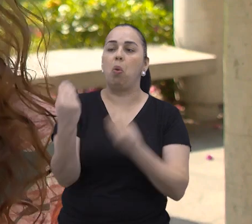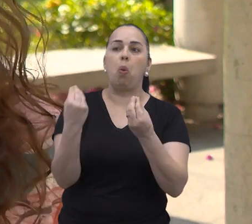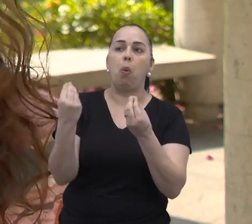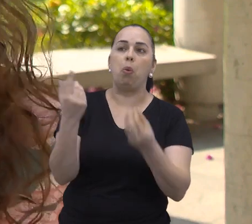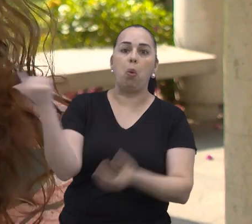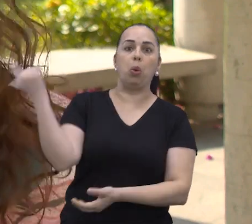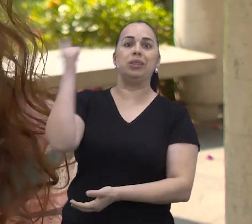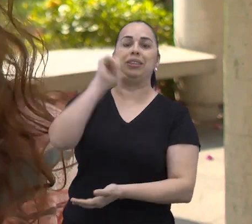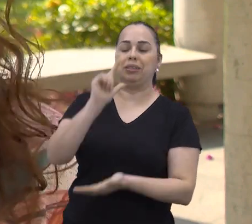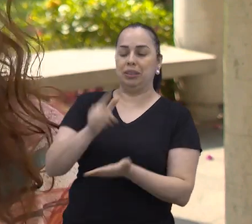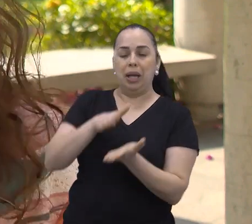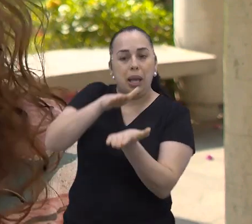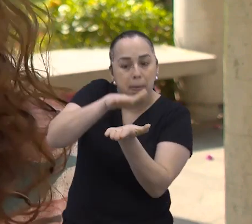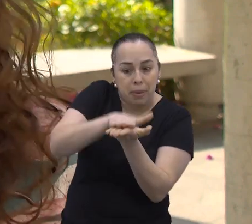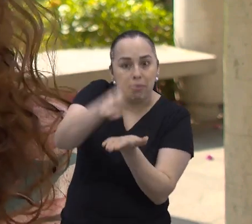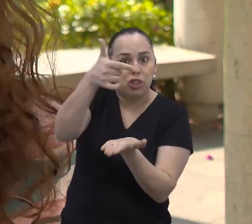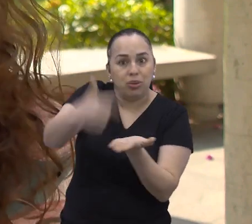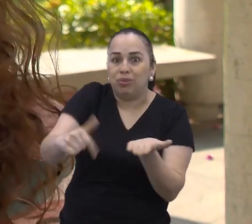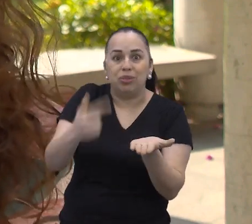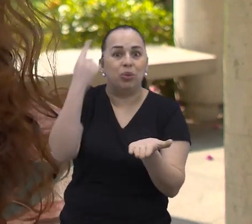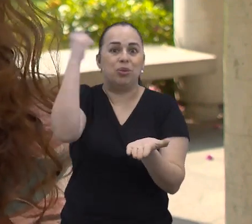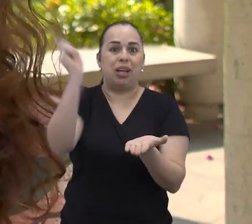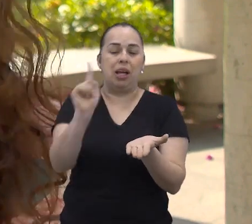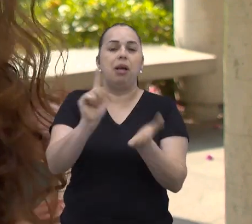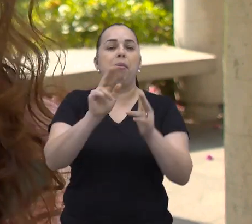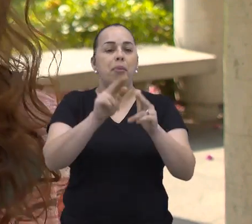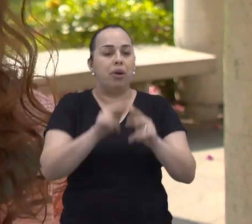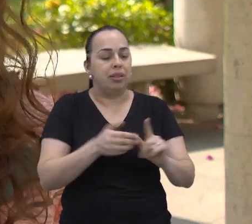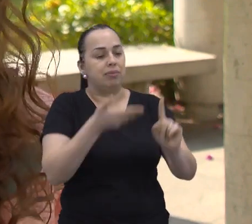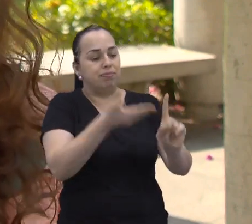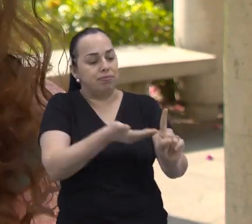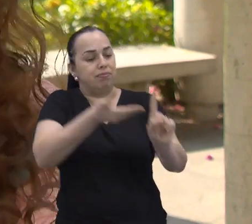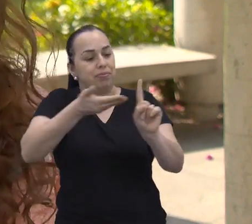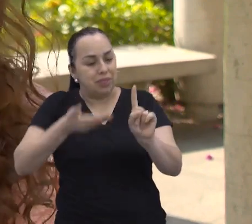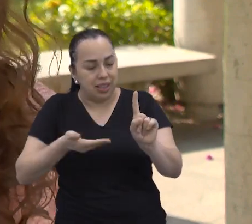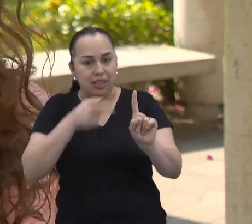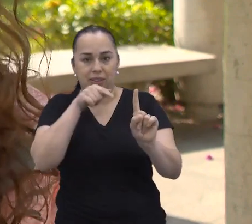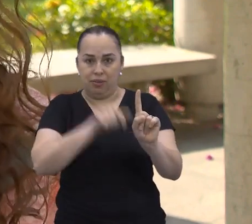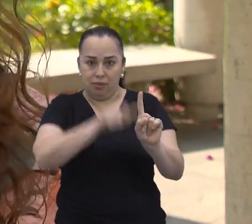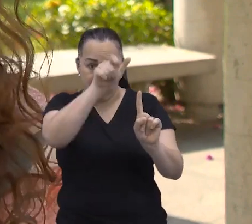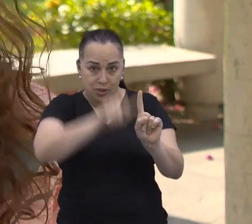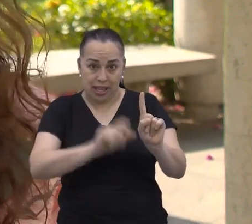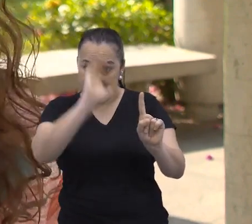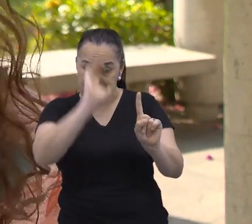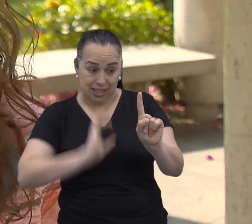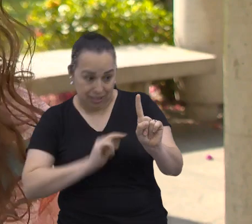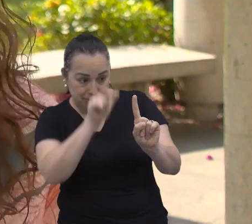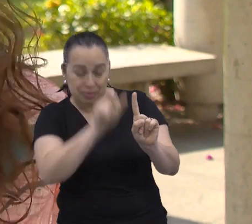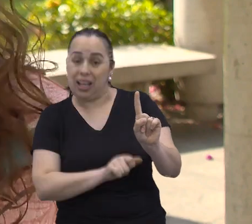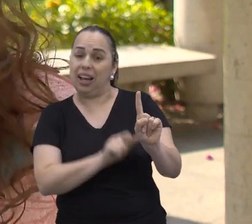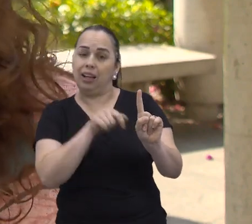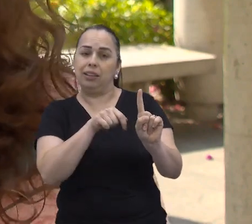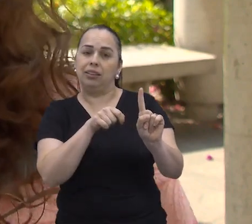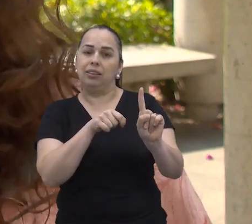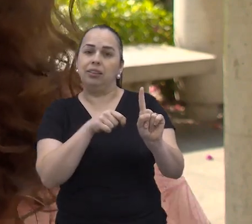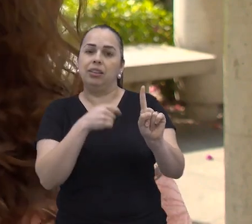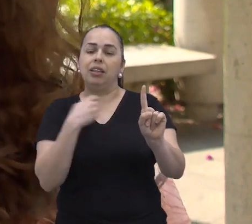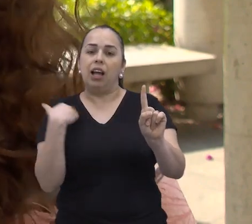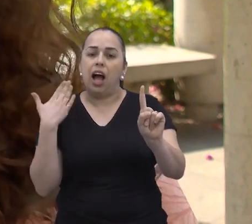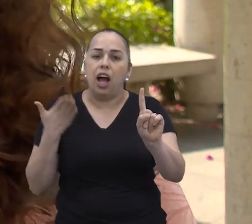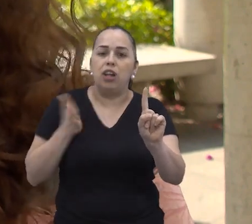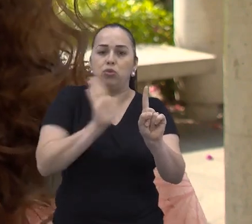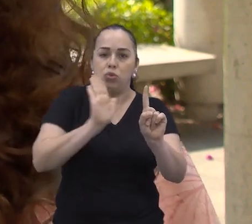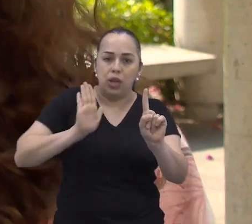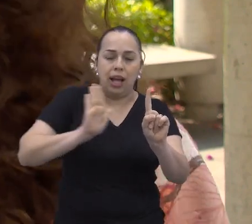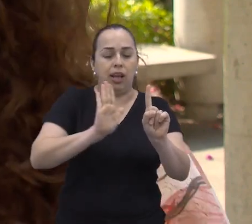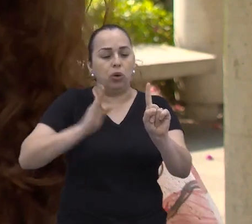ela vai buscar. Então, acho que começa por aí. A inclusão dessa pessoa enquanto cidadã, ela começa a partir